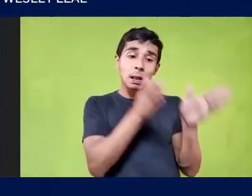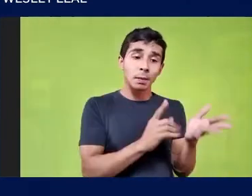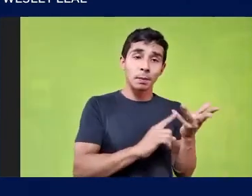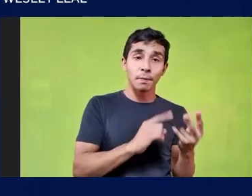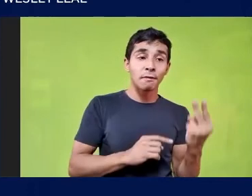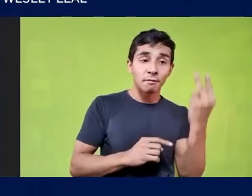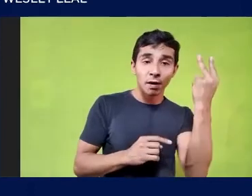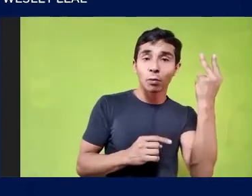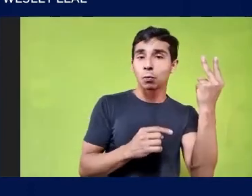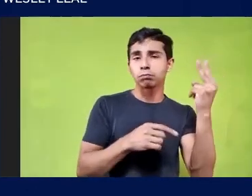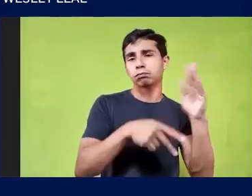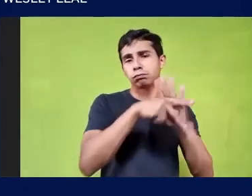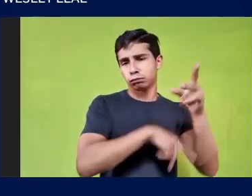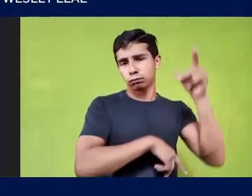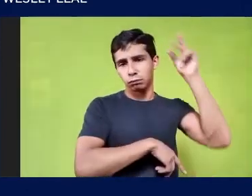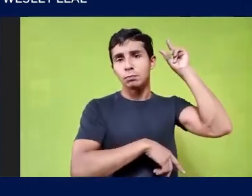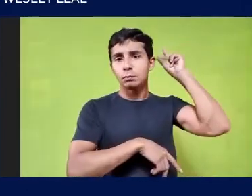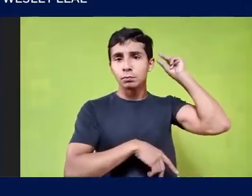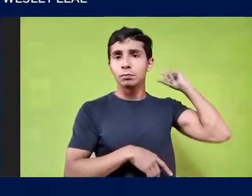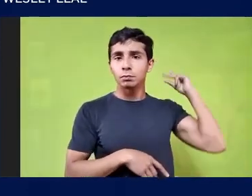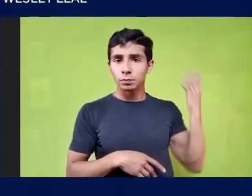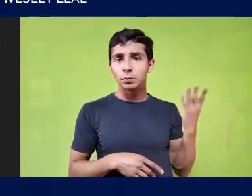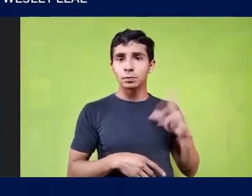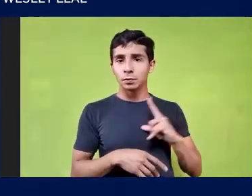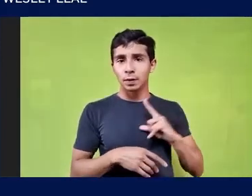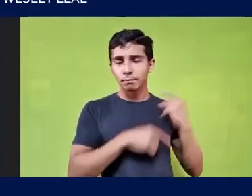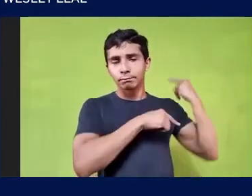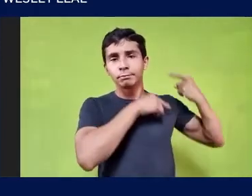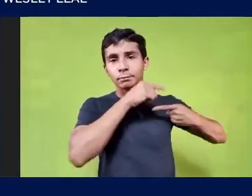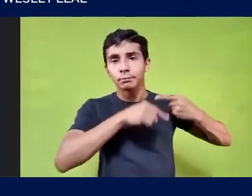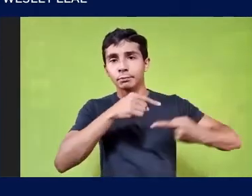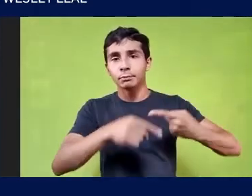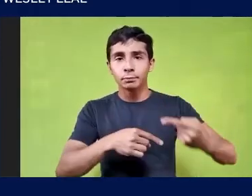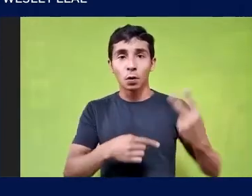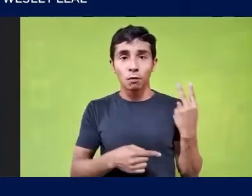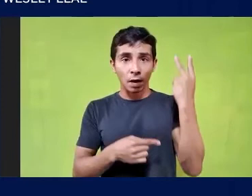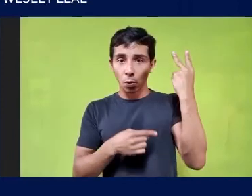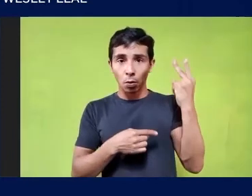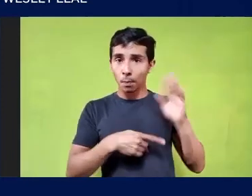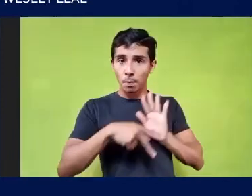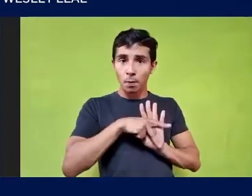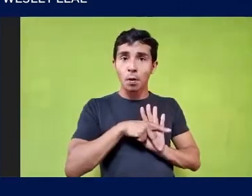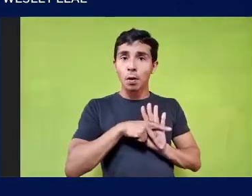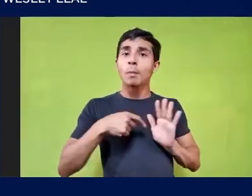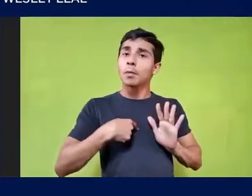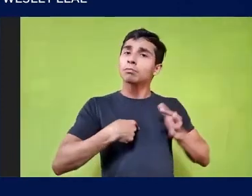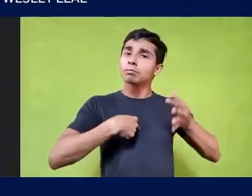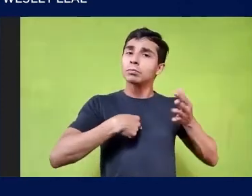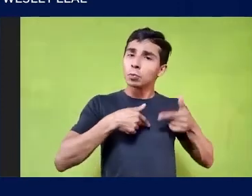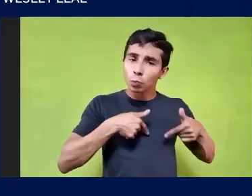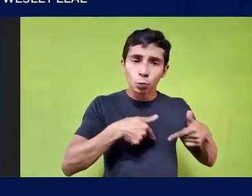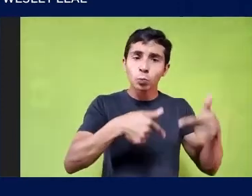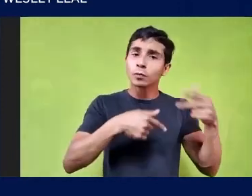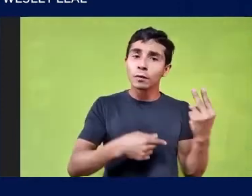que vieram antes de mim Como um legado Dos meus ancestrais E, portanto, Eu não abro mão desses Da dignidade da vida Do direito à